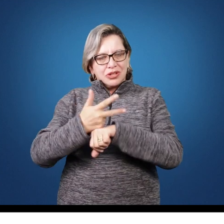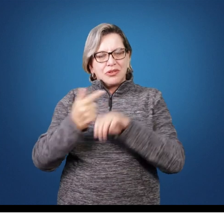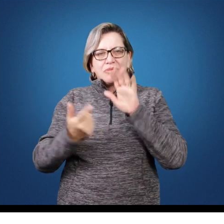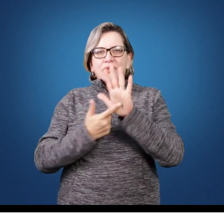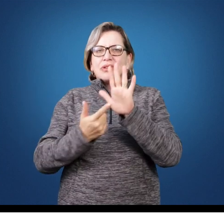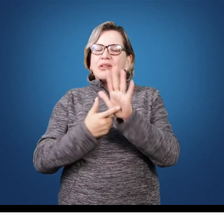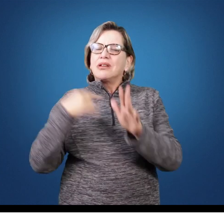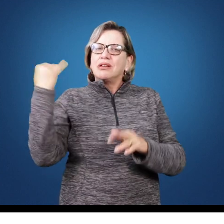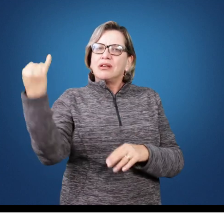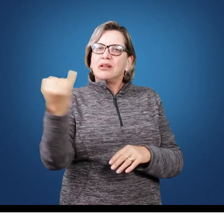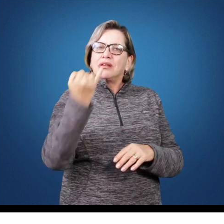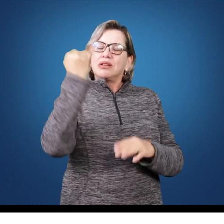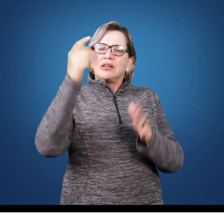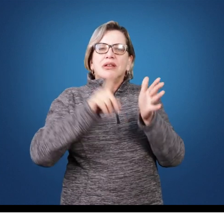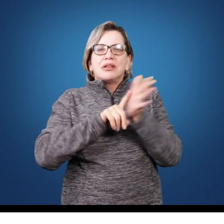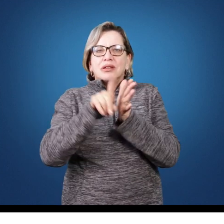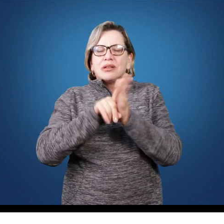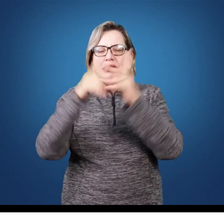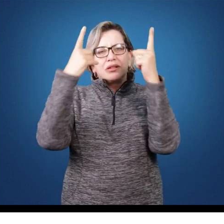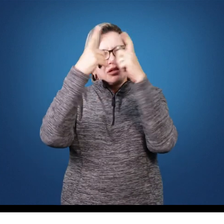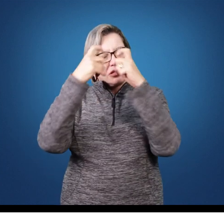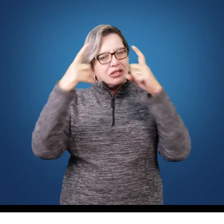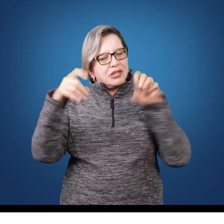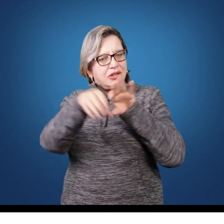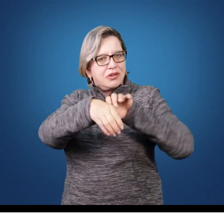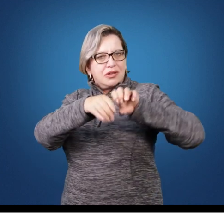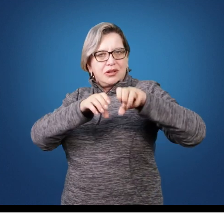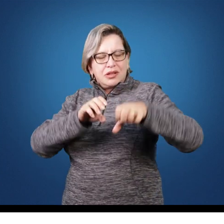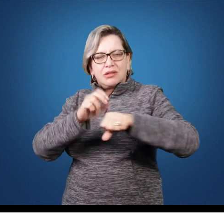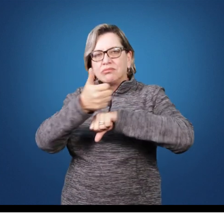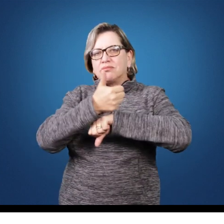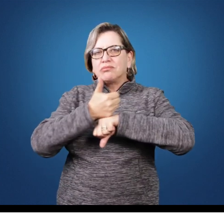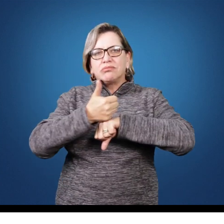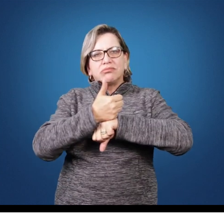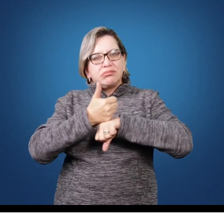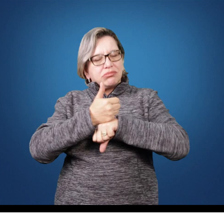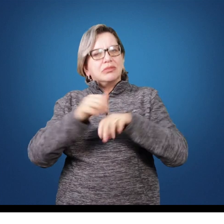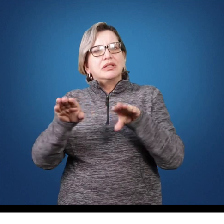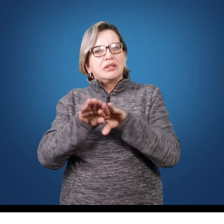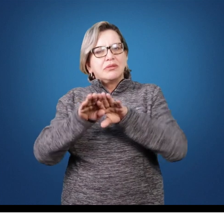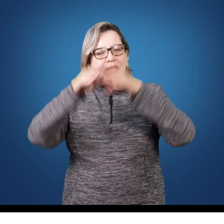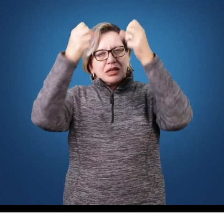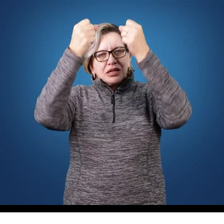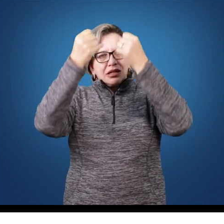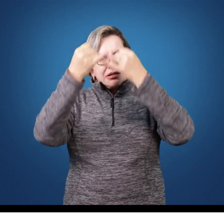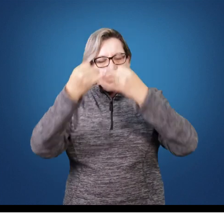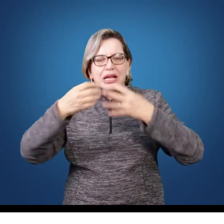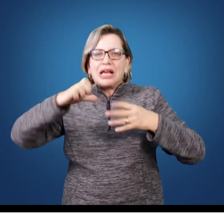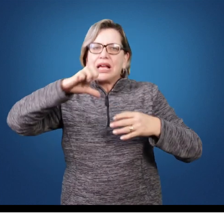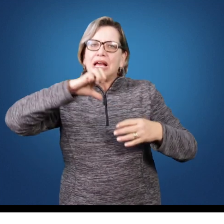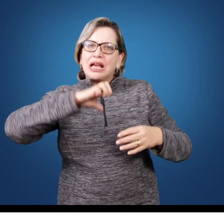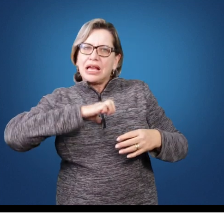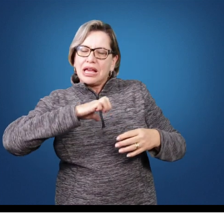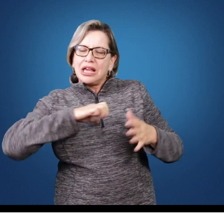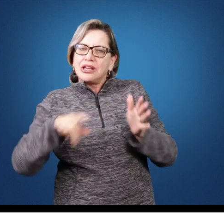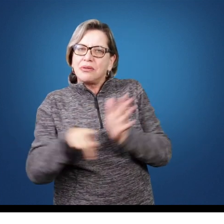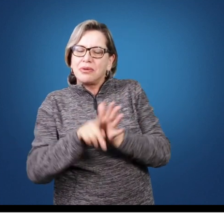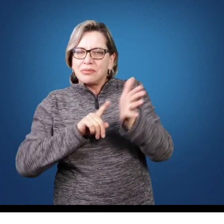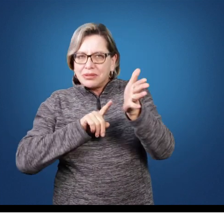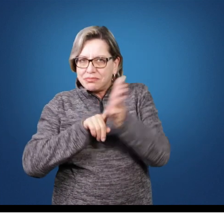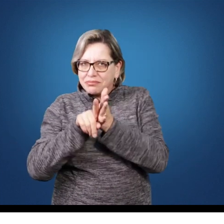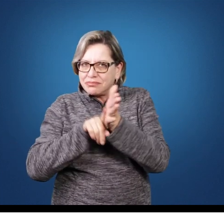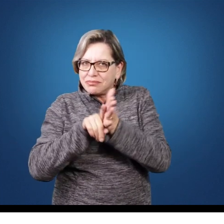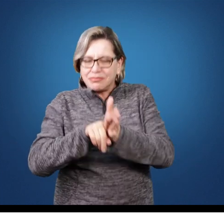da pesquisa científica na formação profissional e falar sobre os aspectos éticos em pesquisa.